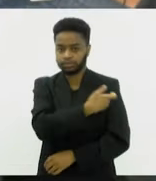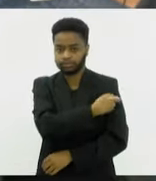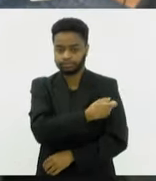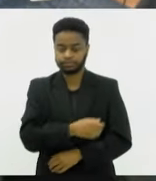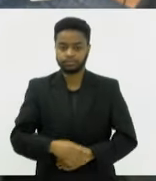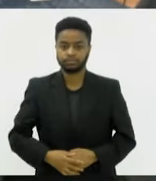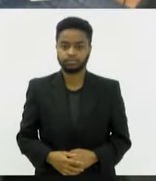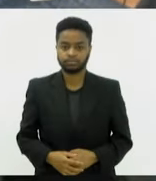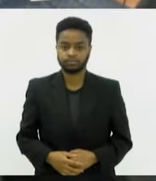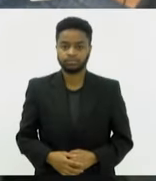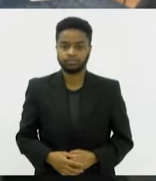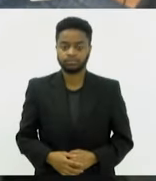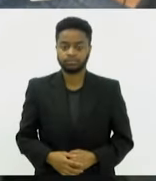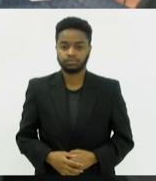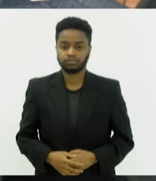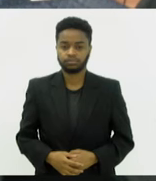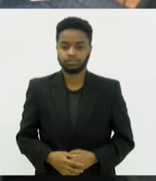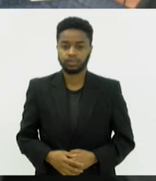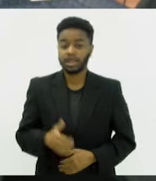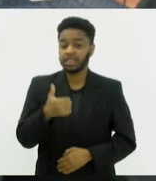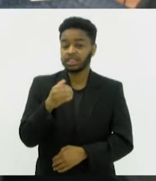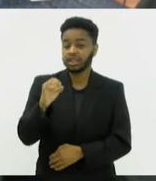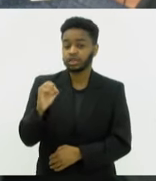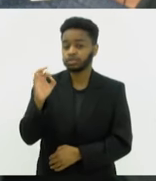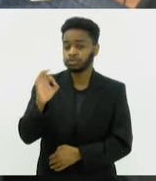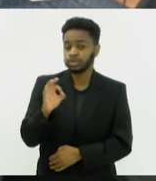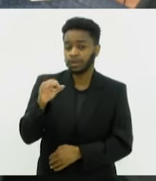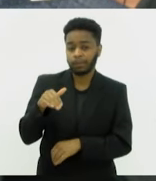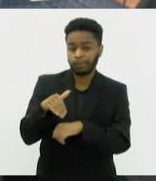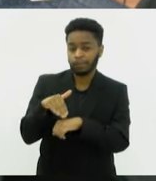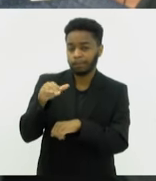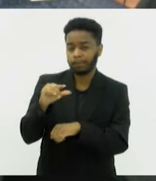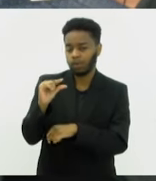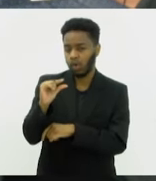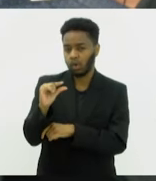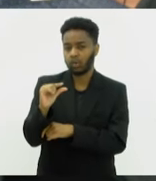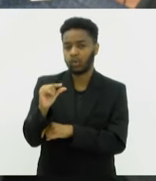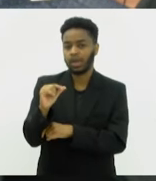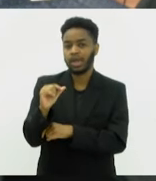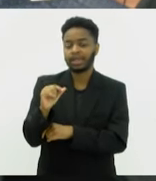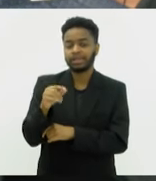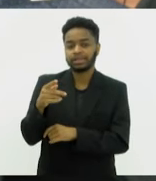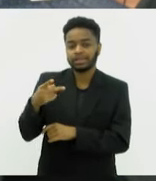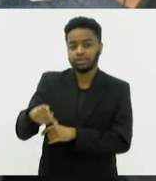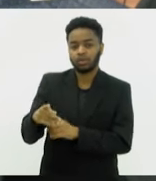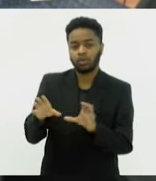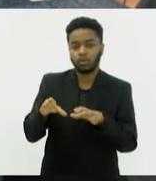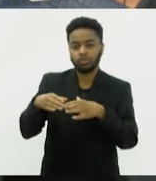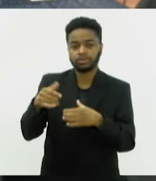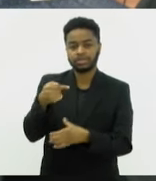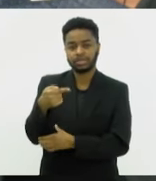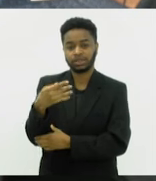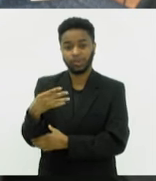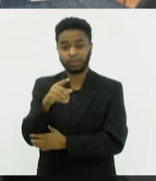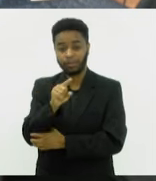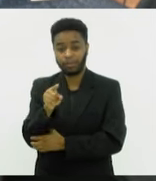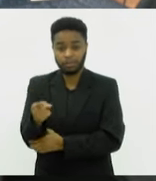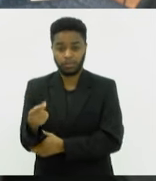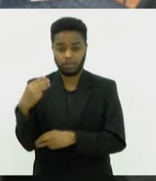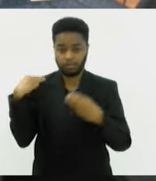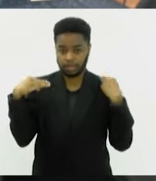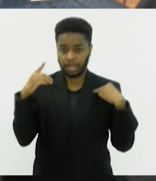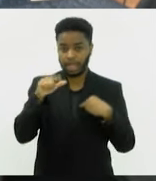Pouco mais de 10% dos 74 mil militares da Marinha são mulheres. Há 43 anos, apenas homens